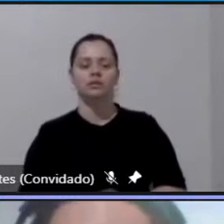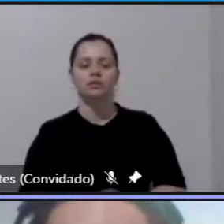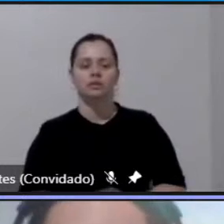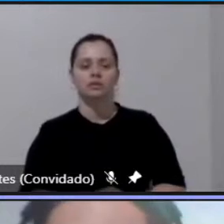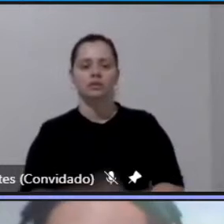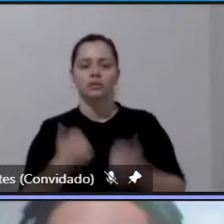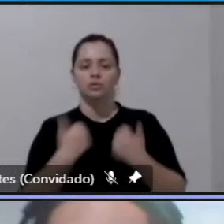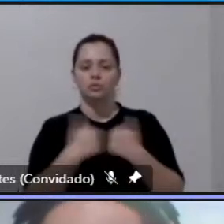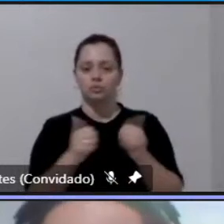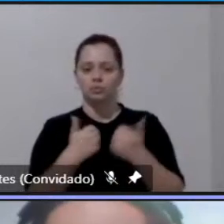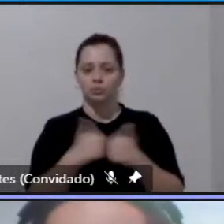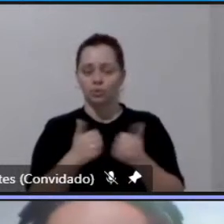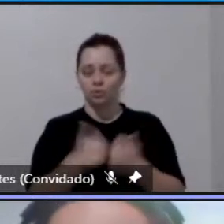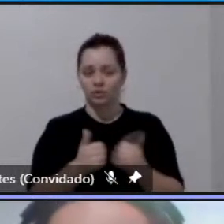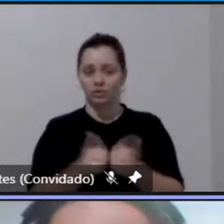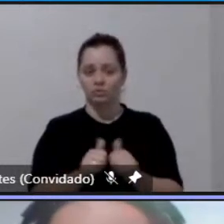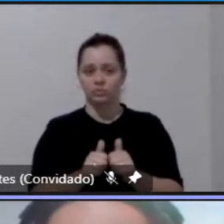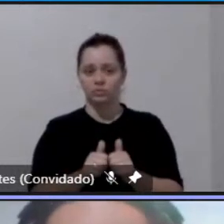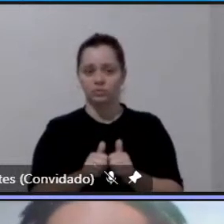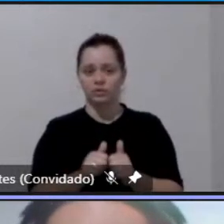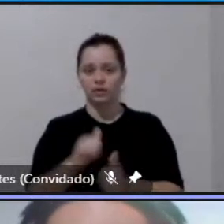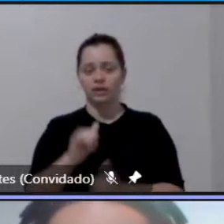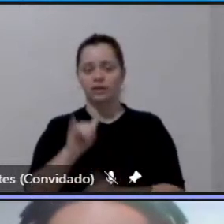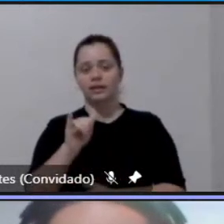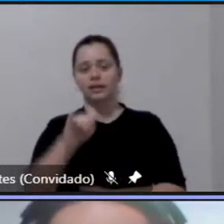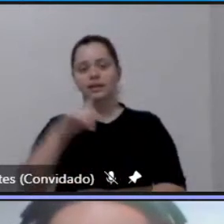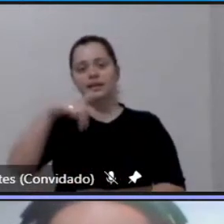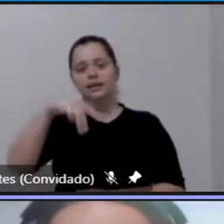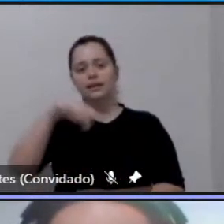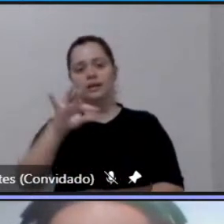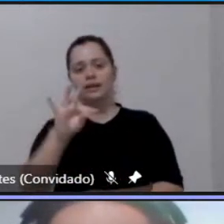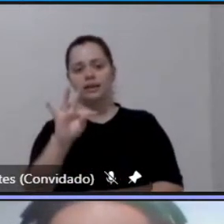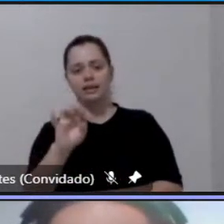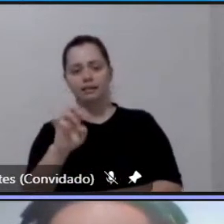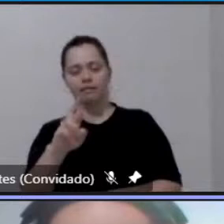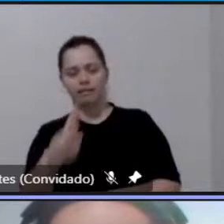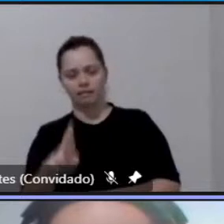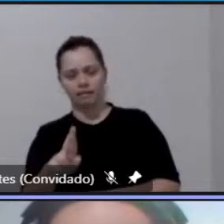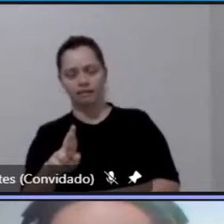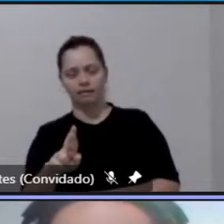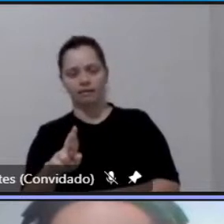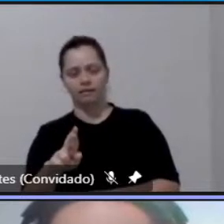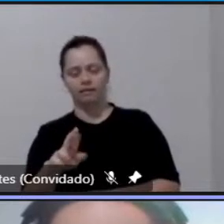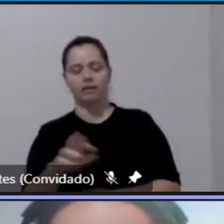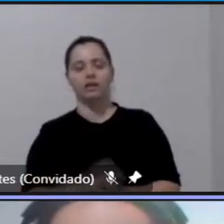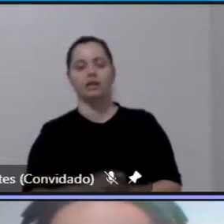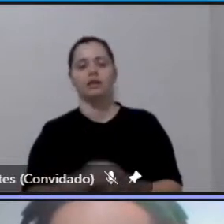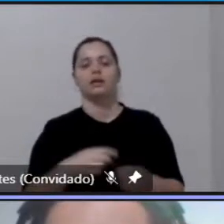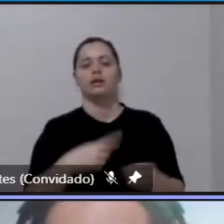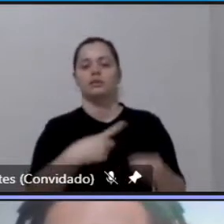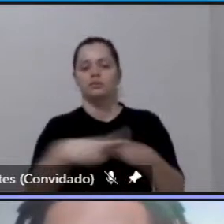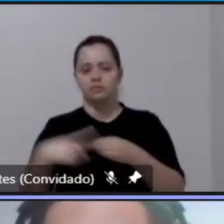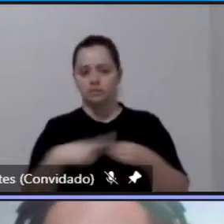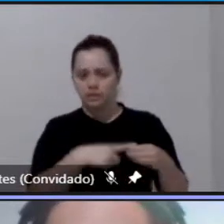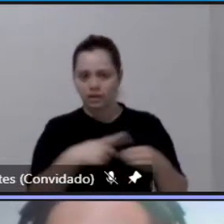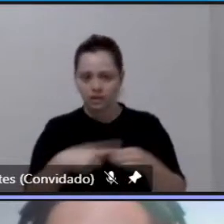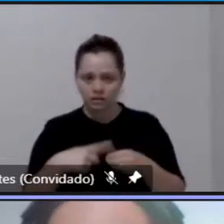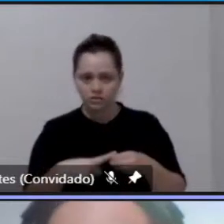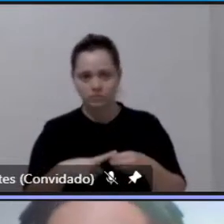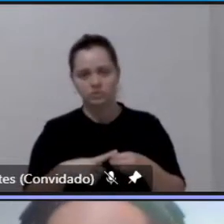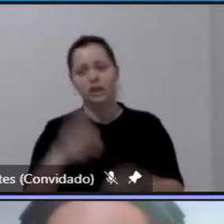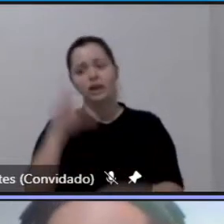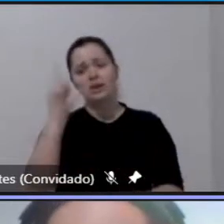ônibus intermunicipal é bem pequena a o percentual